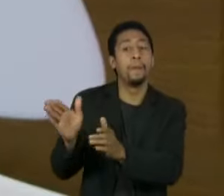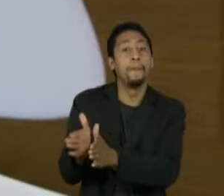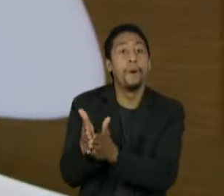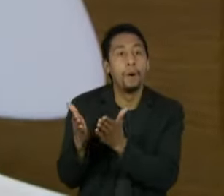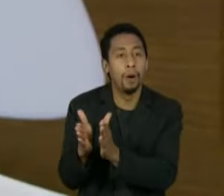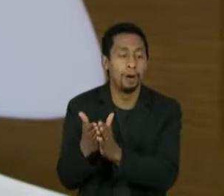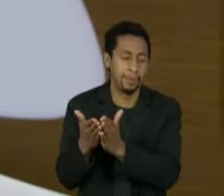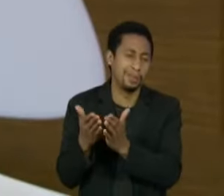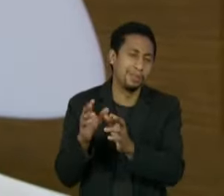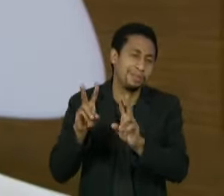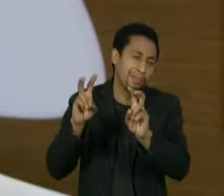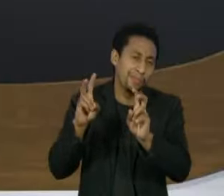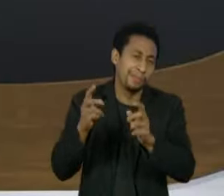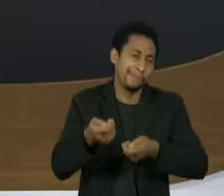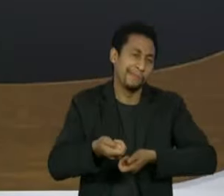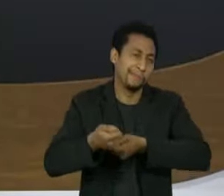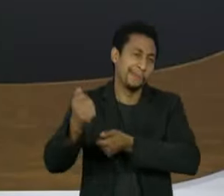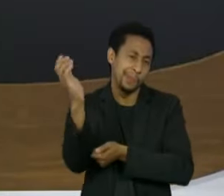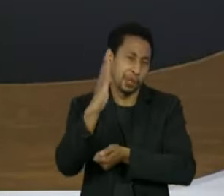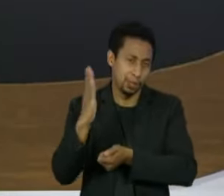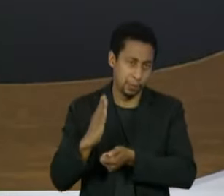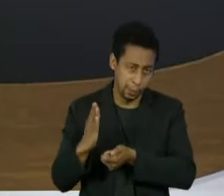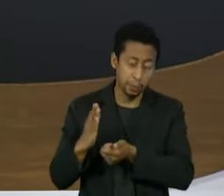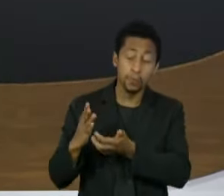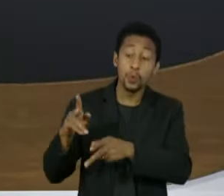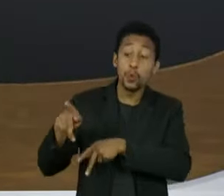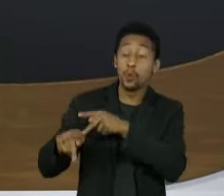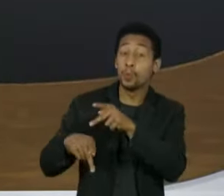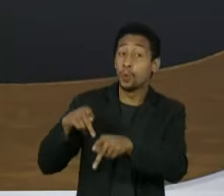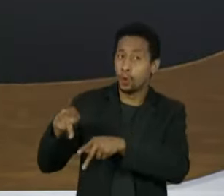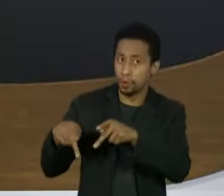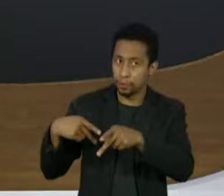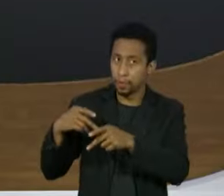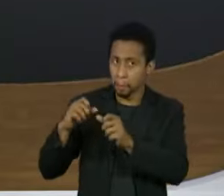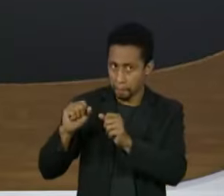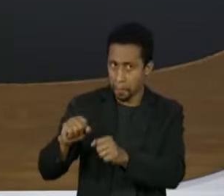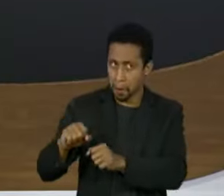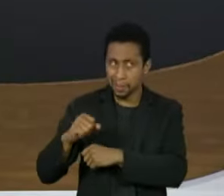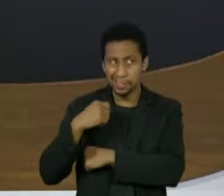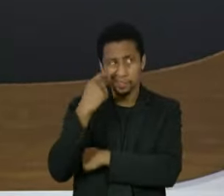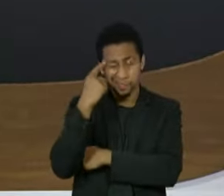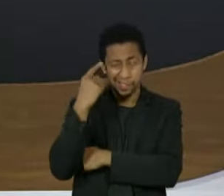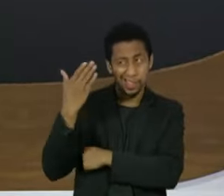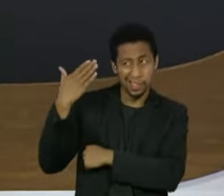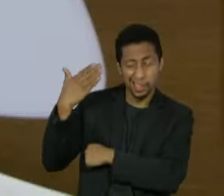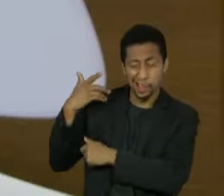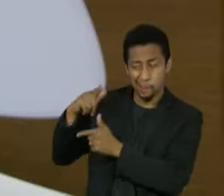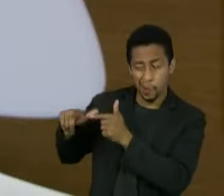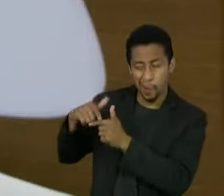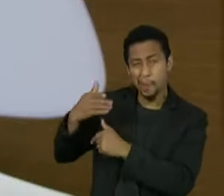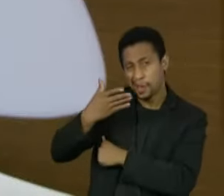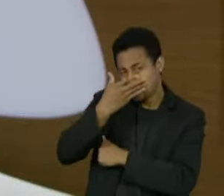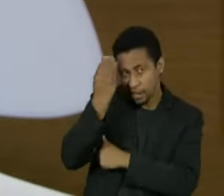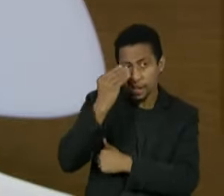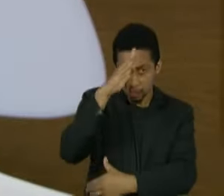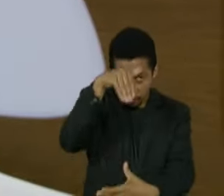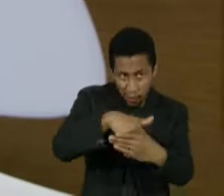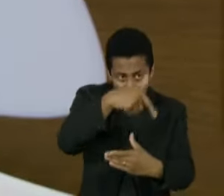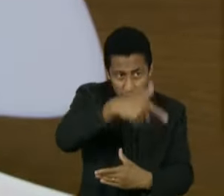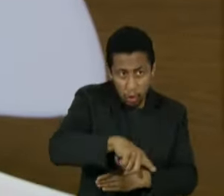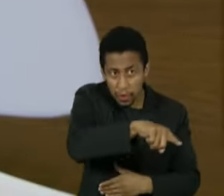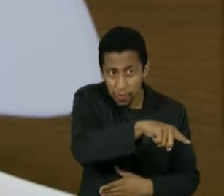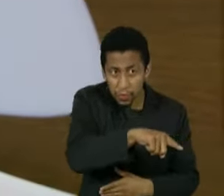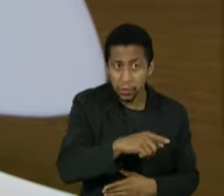o Brasil pode esquecer o que ele fez no curso da pandemia e reeleger o presidente da República? Eu espero que não, porque o